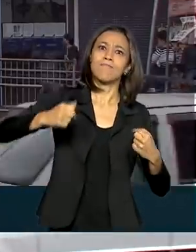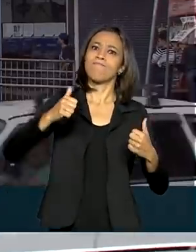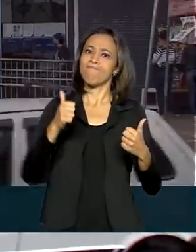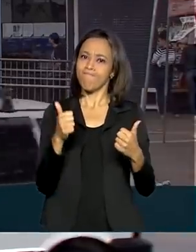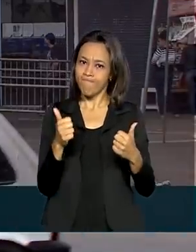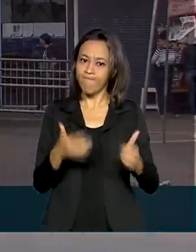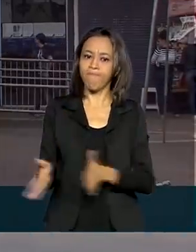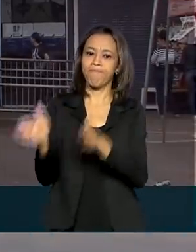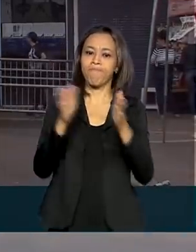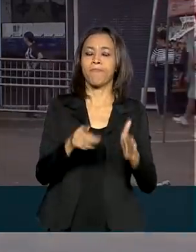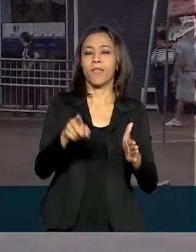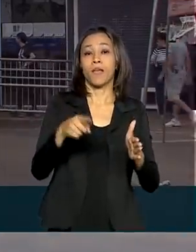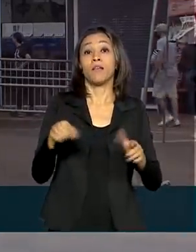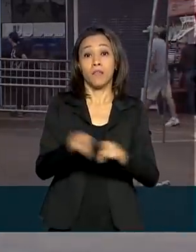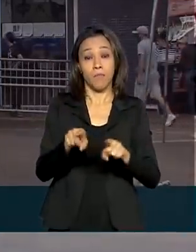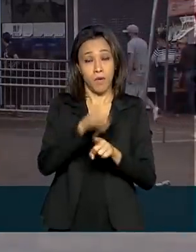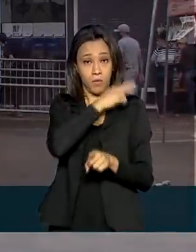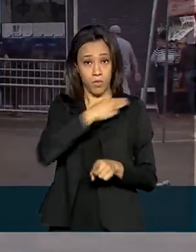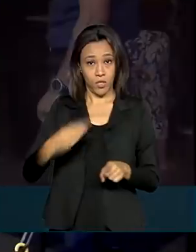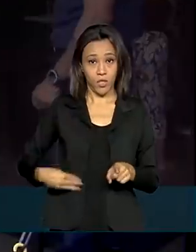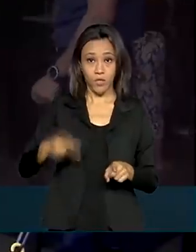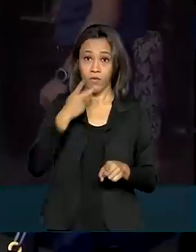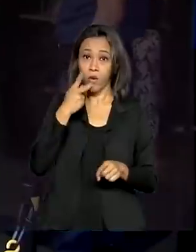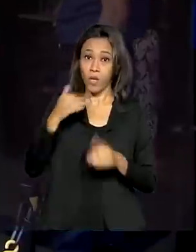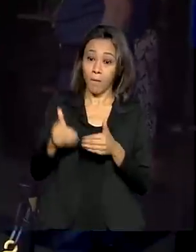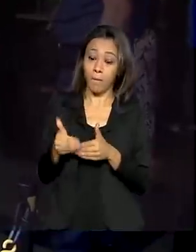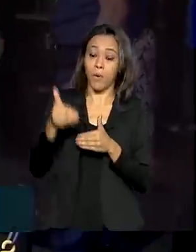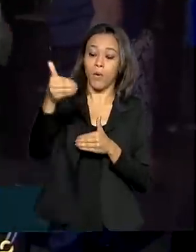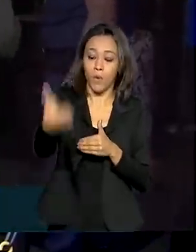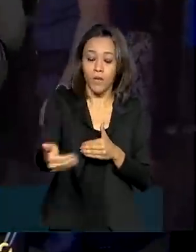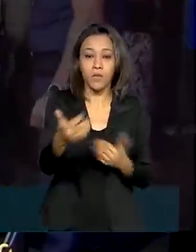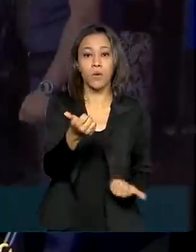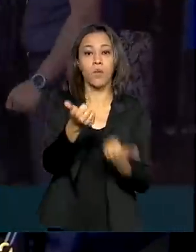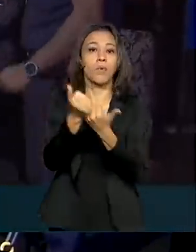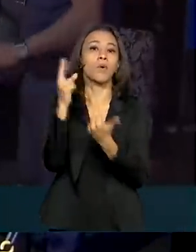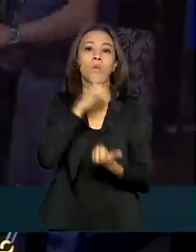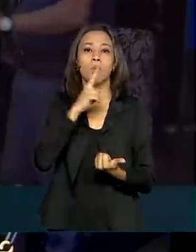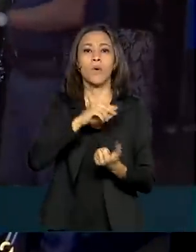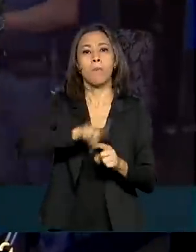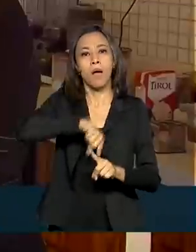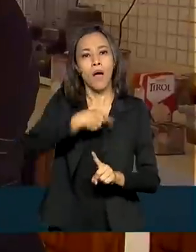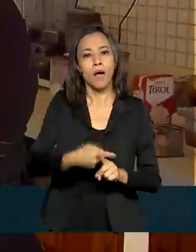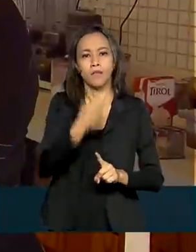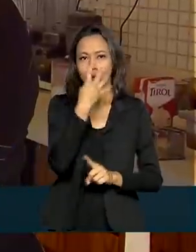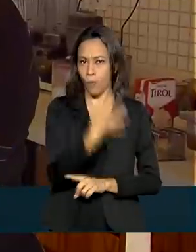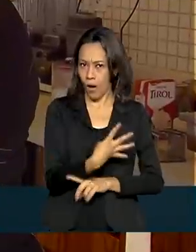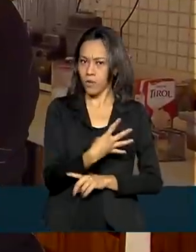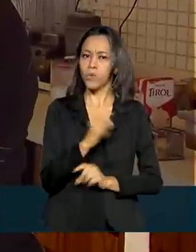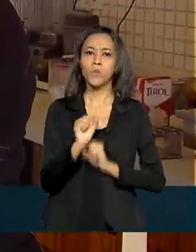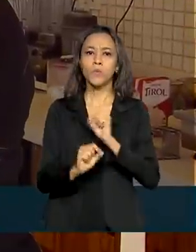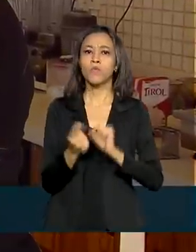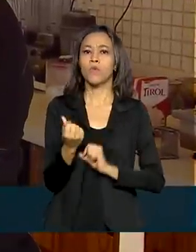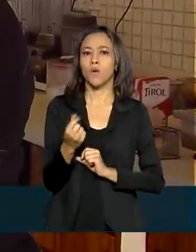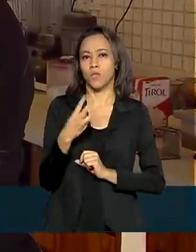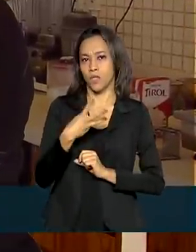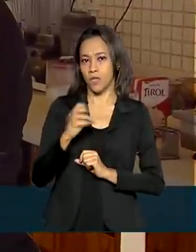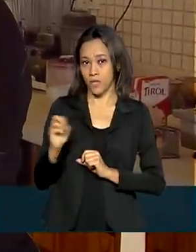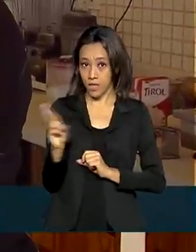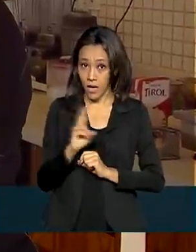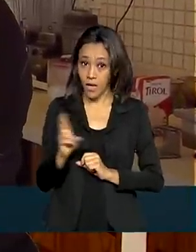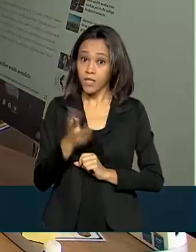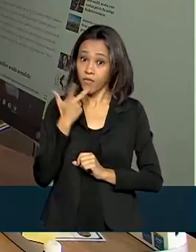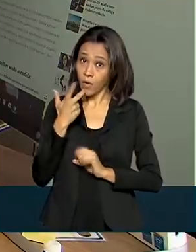Guedes falou da prorrogação do auxílio emergencial, mais quatro parcelas de R$ 300,00, e destacou o esforço em